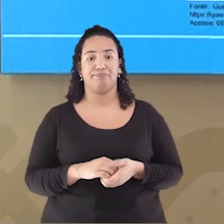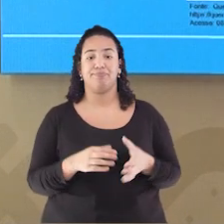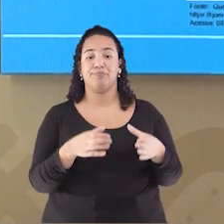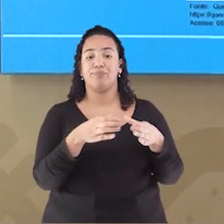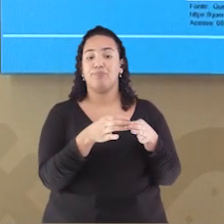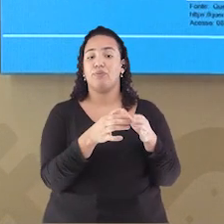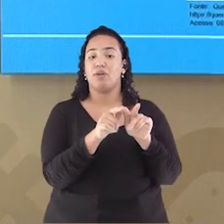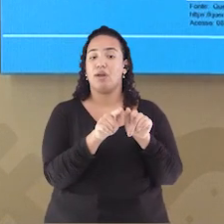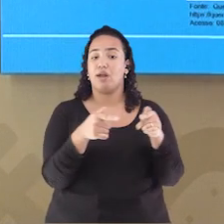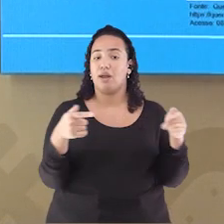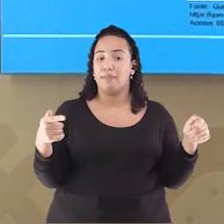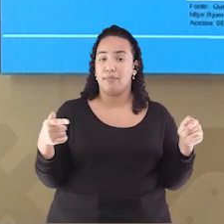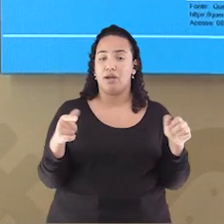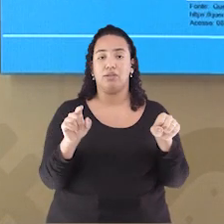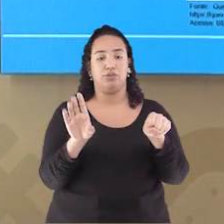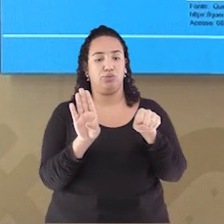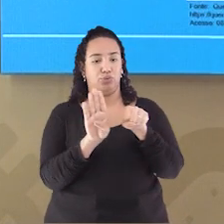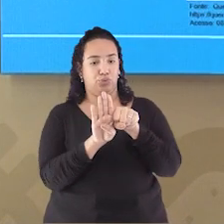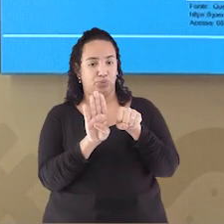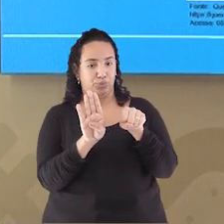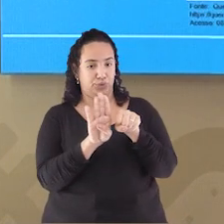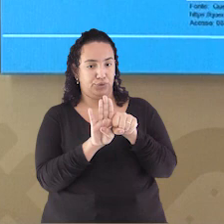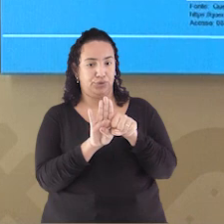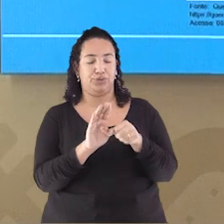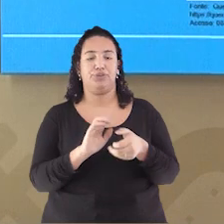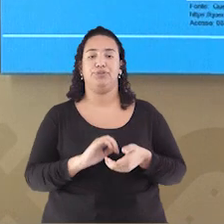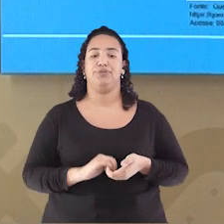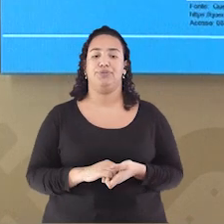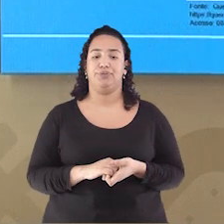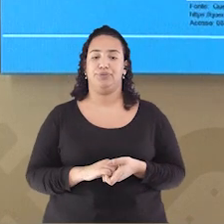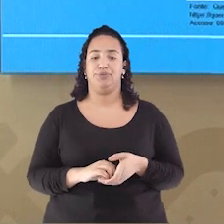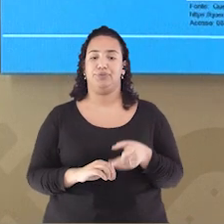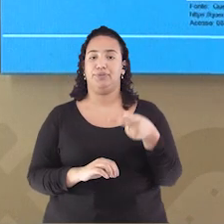gramatical Substantivo